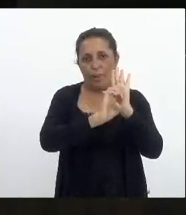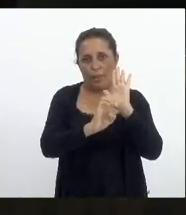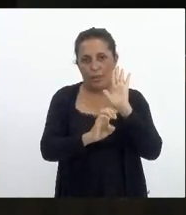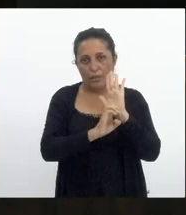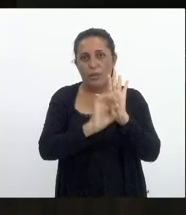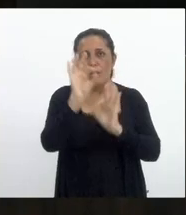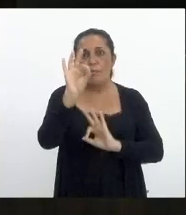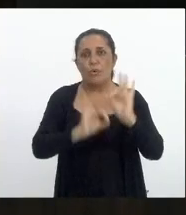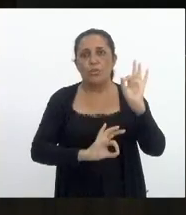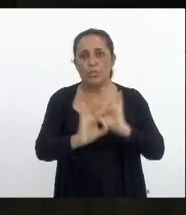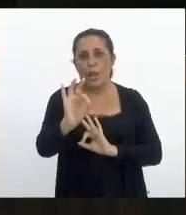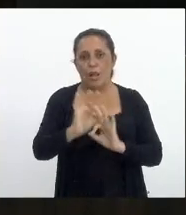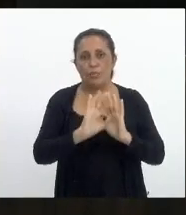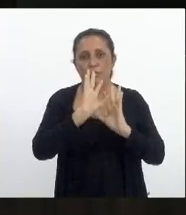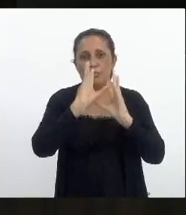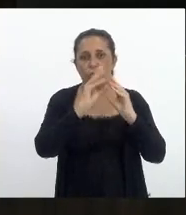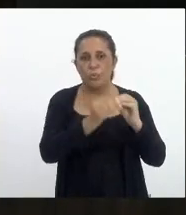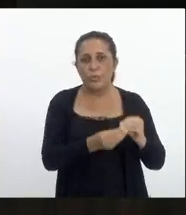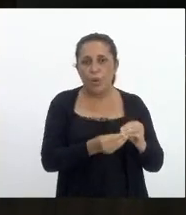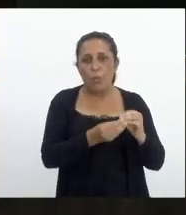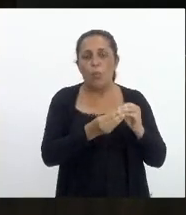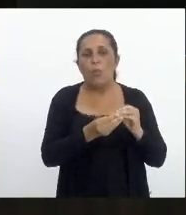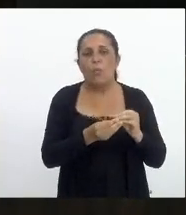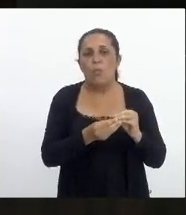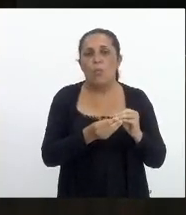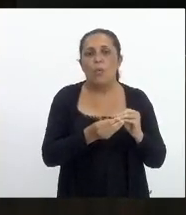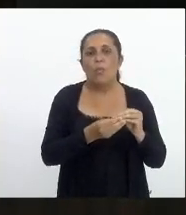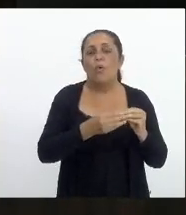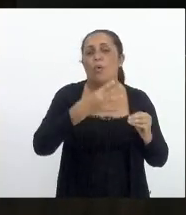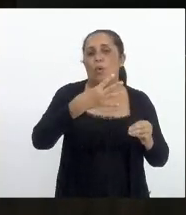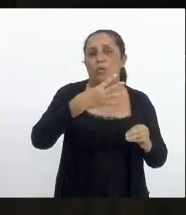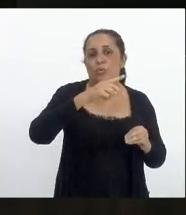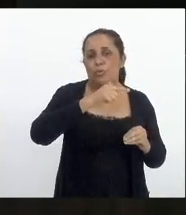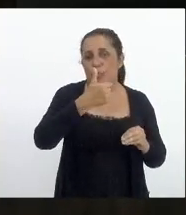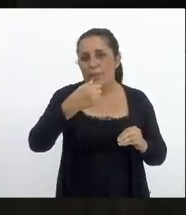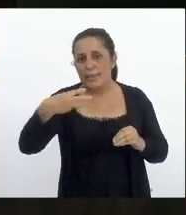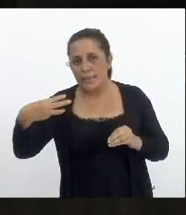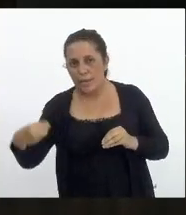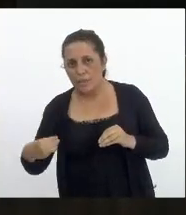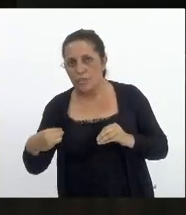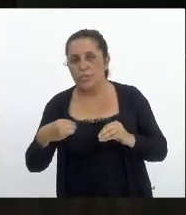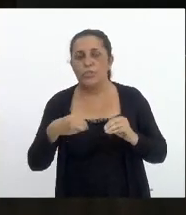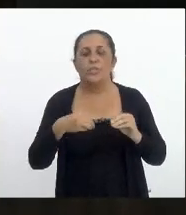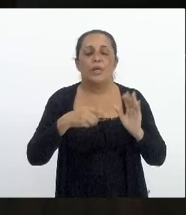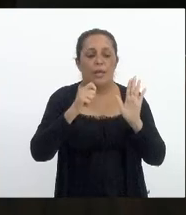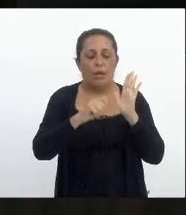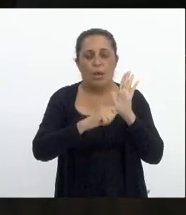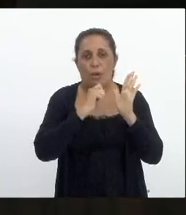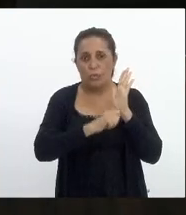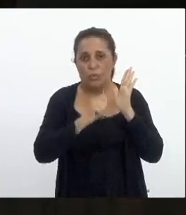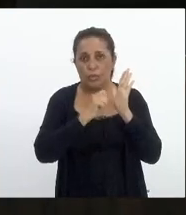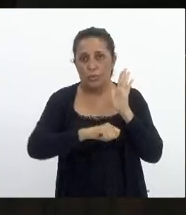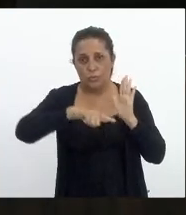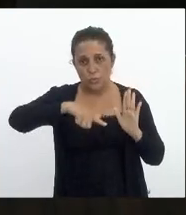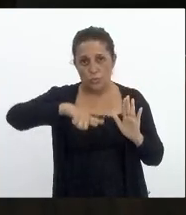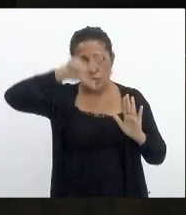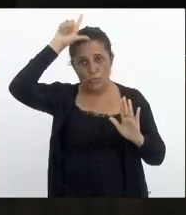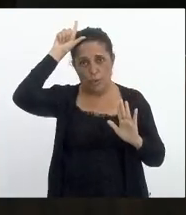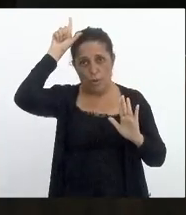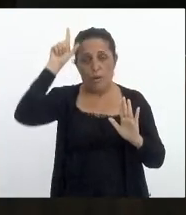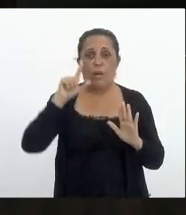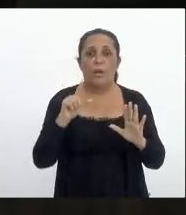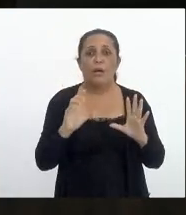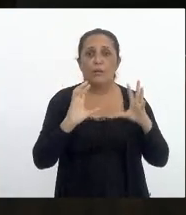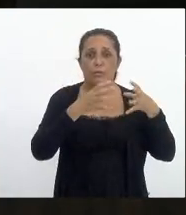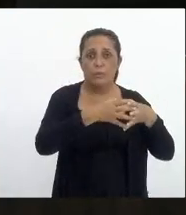número 411A de 2003 de autoria do deputado Luiz Paulo que institui as sessões itinerantes da